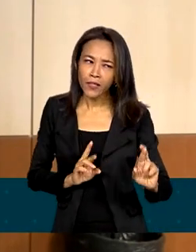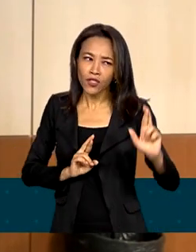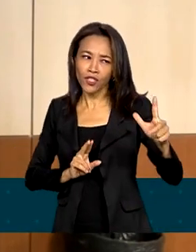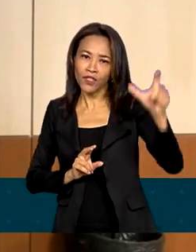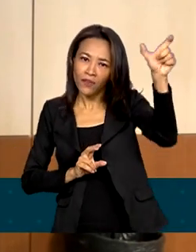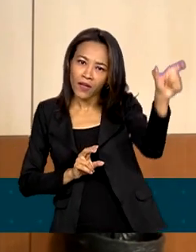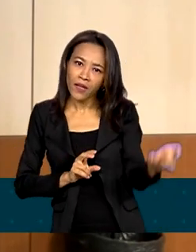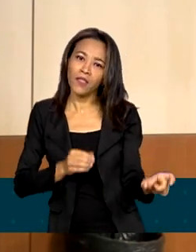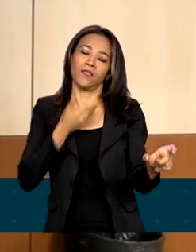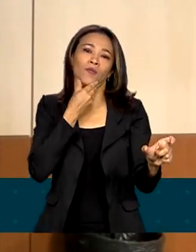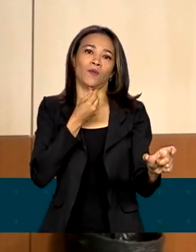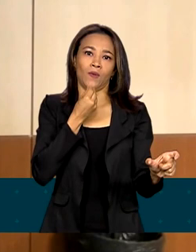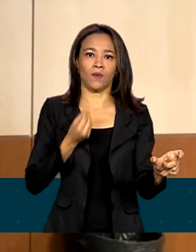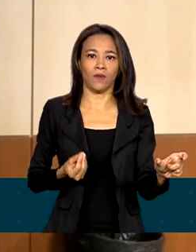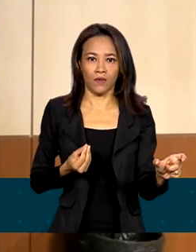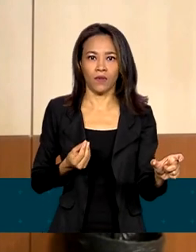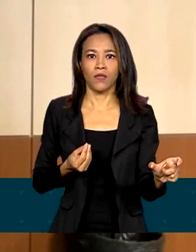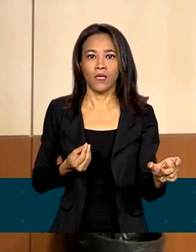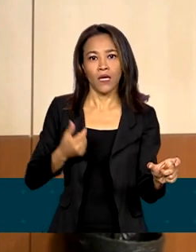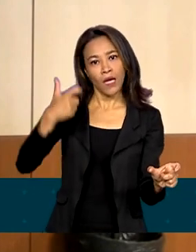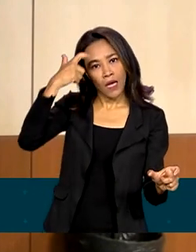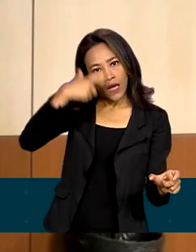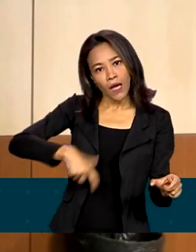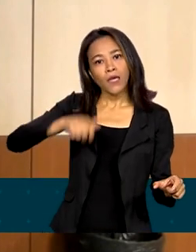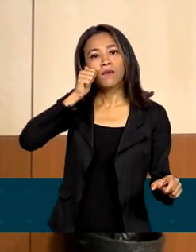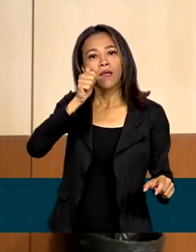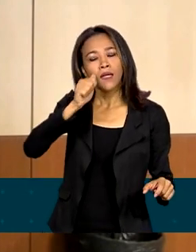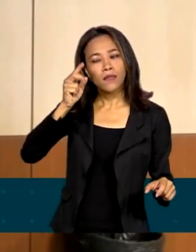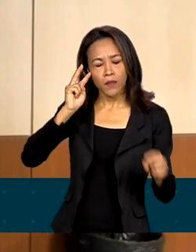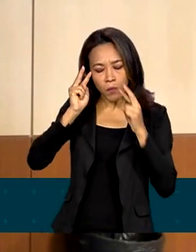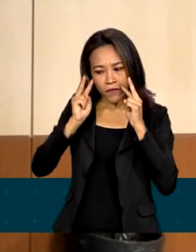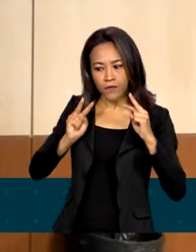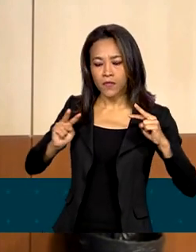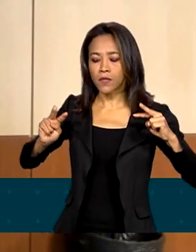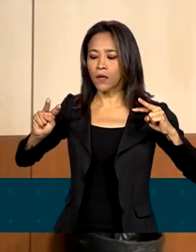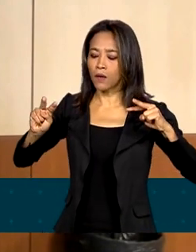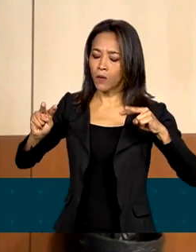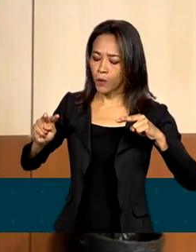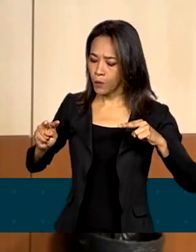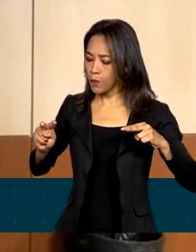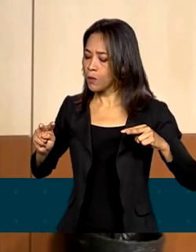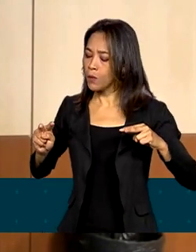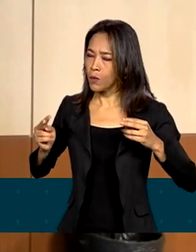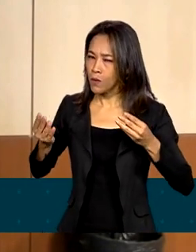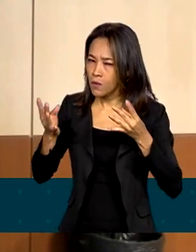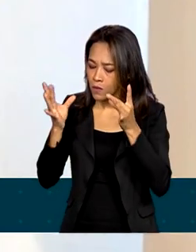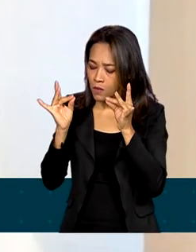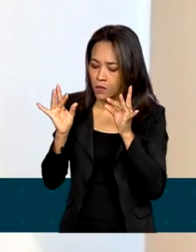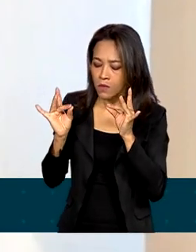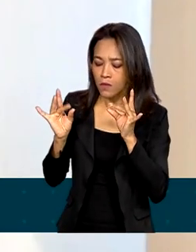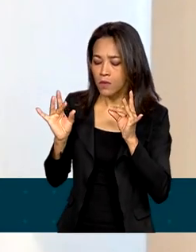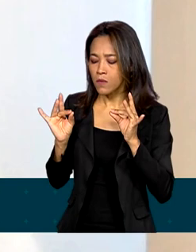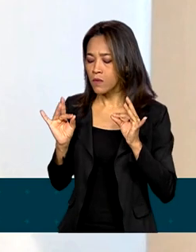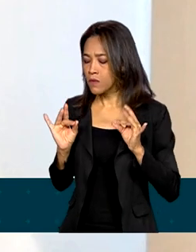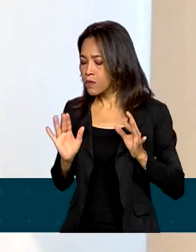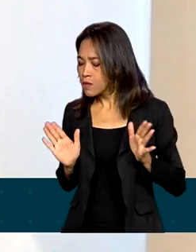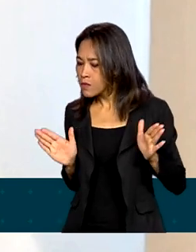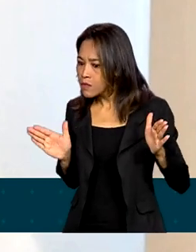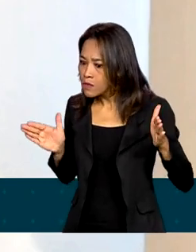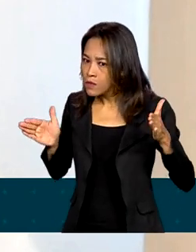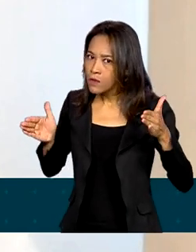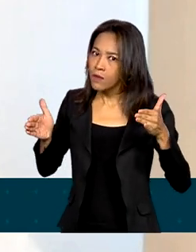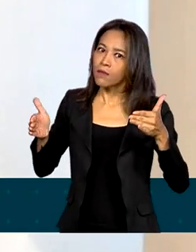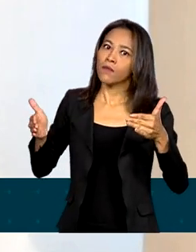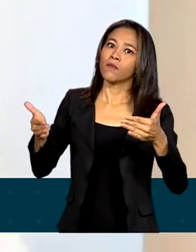homens têm. Elas têm uma visão, às vezes, mais abrangente da ciência que elas